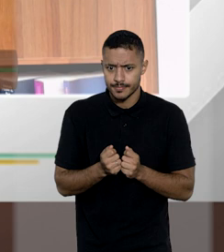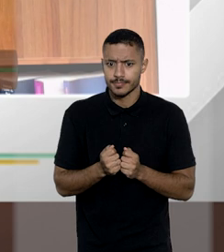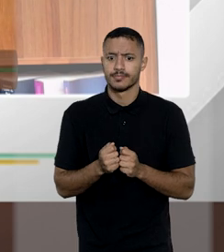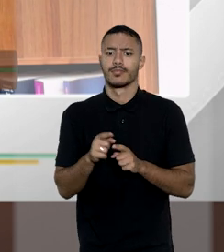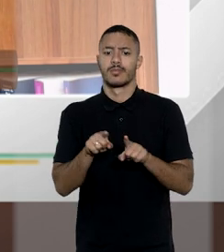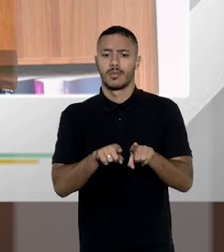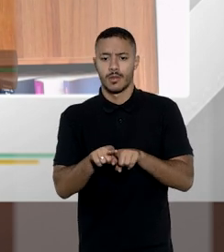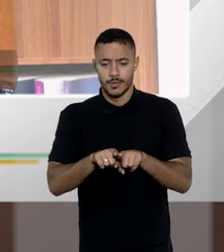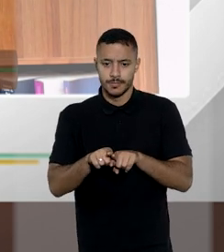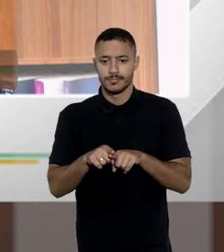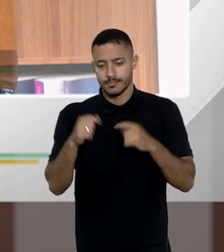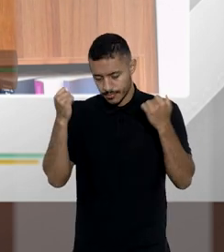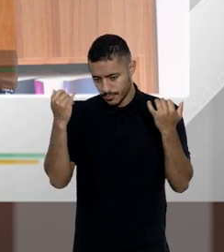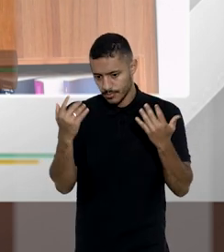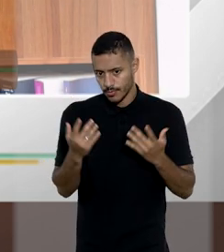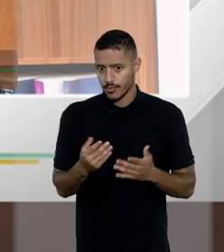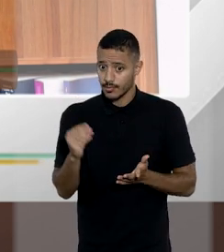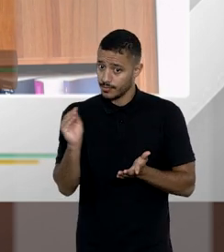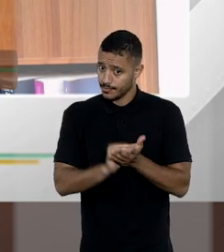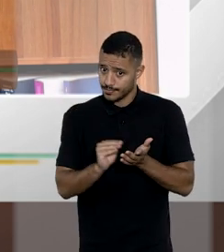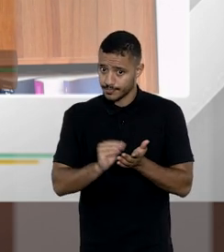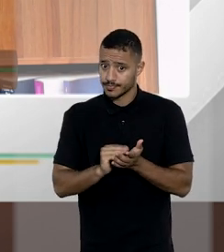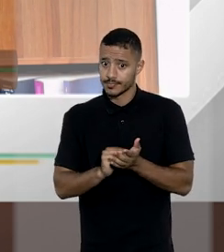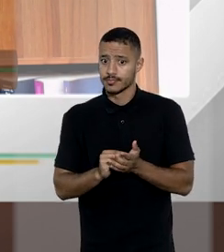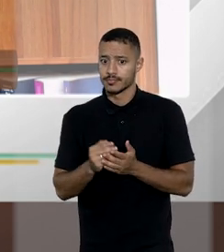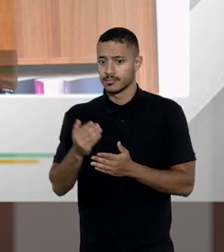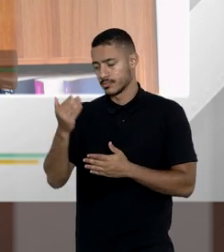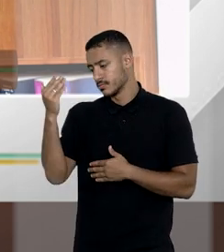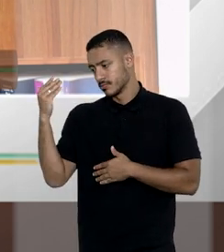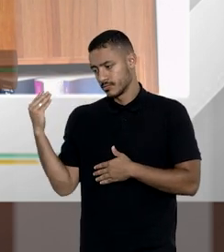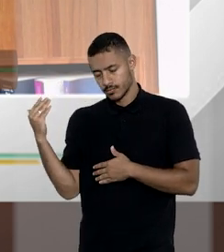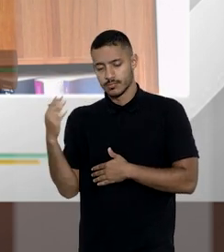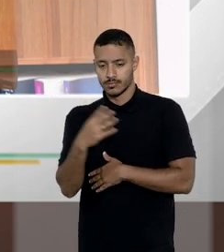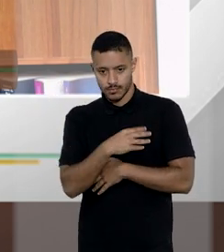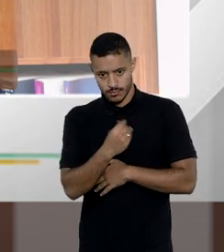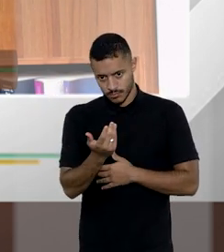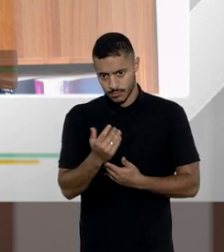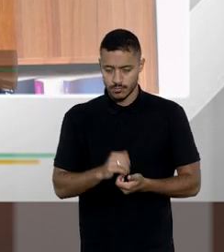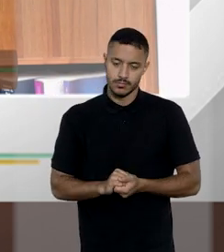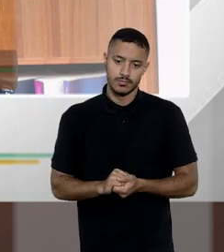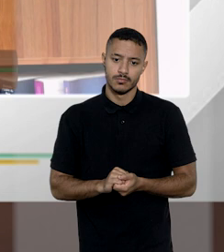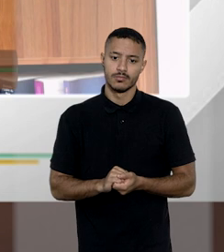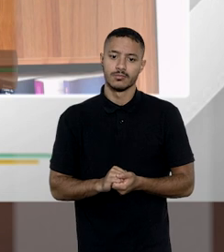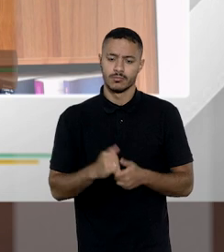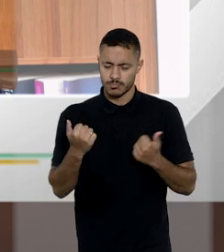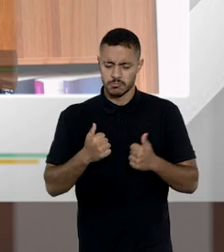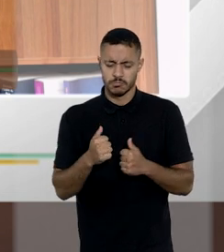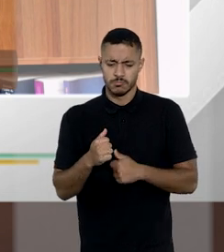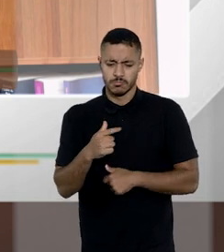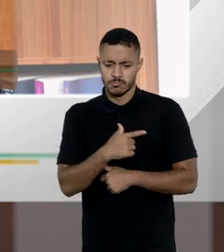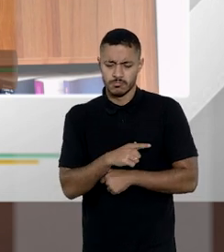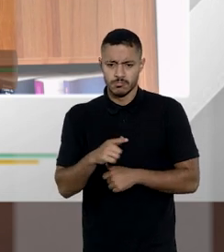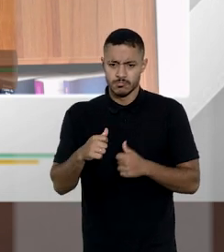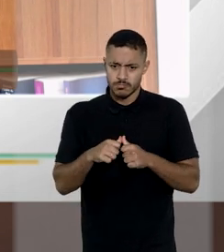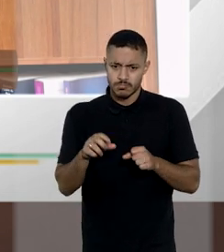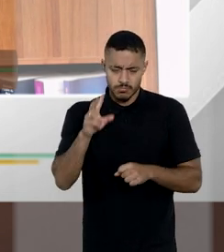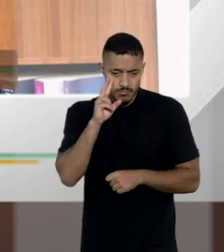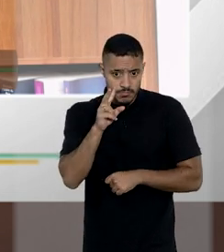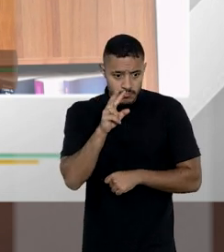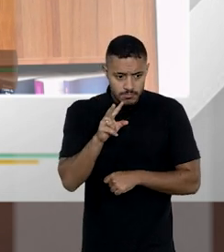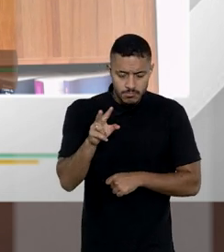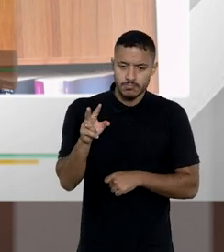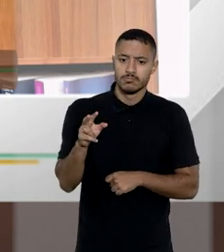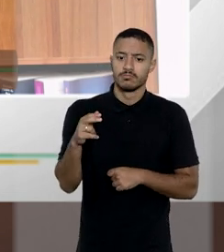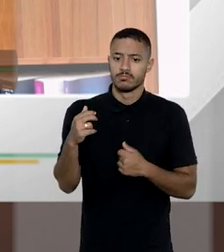preferência aos irmãos claro isso na falta de descendentes ou ascendentes então a gente precisa ficar em alerta porque